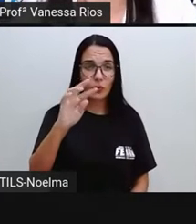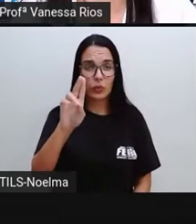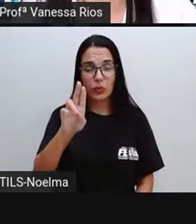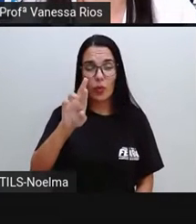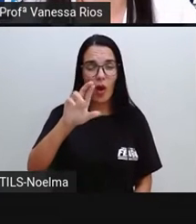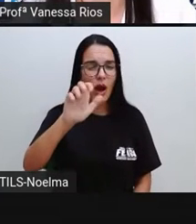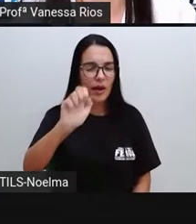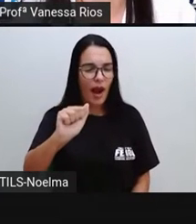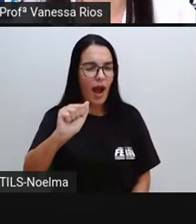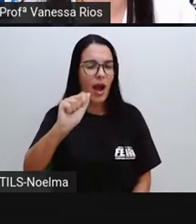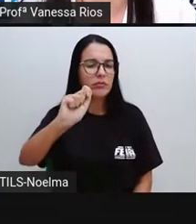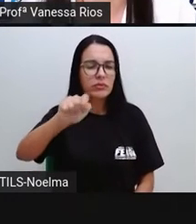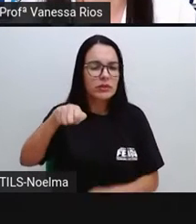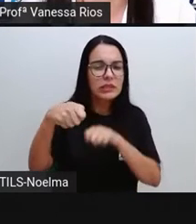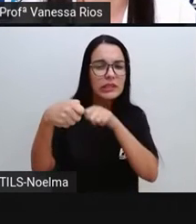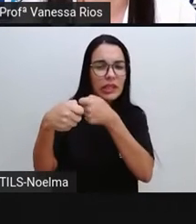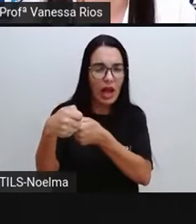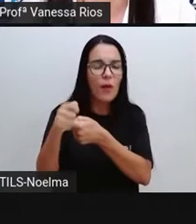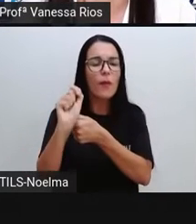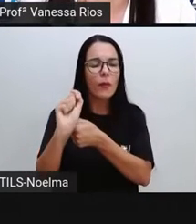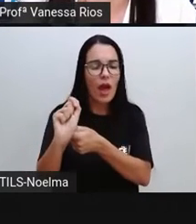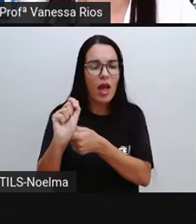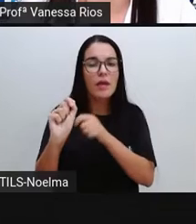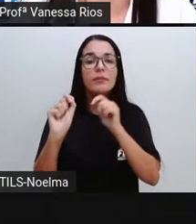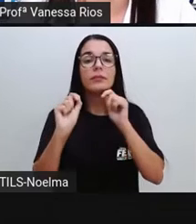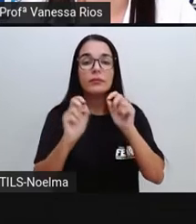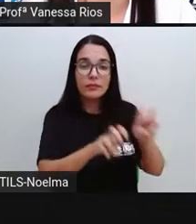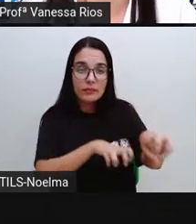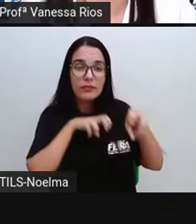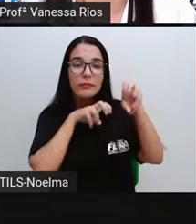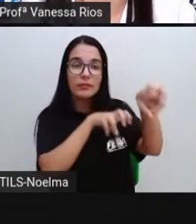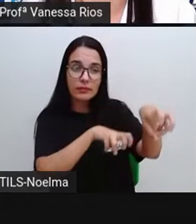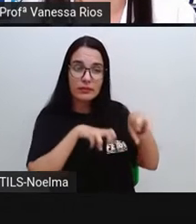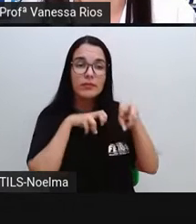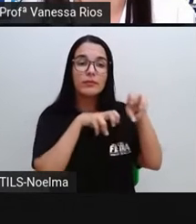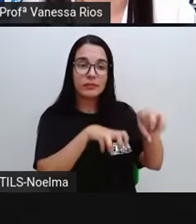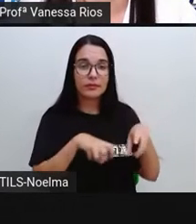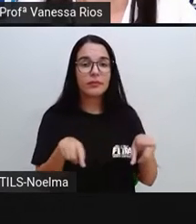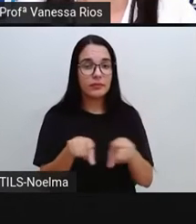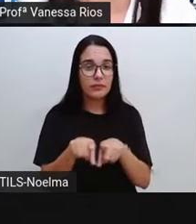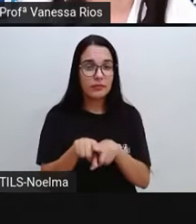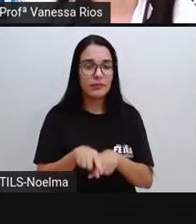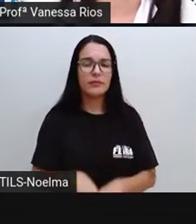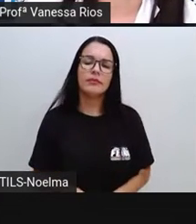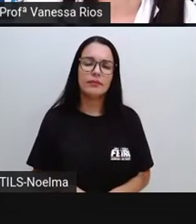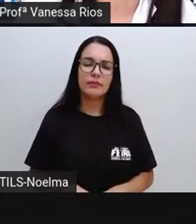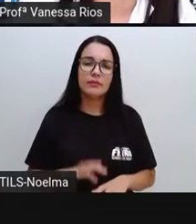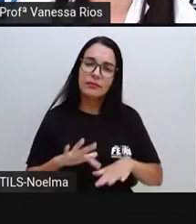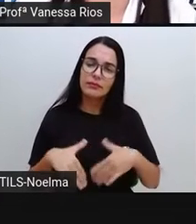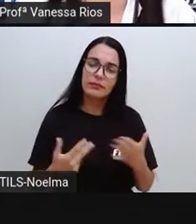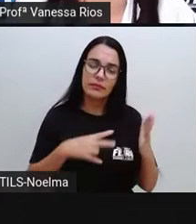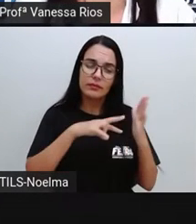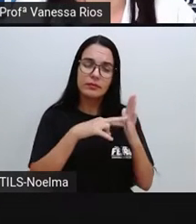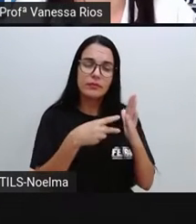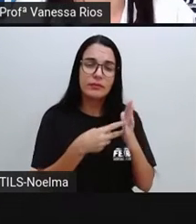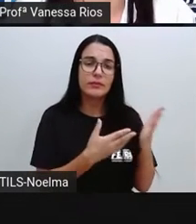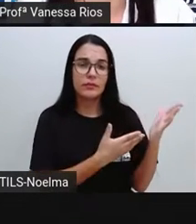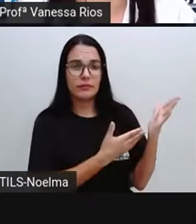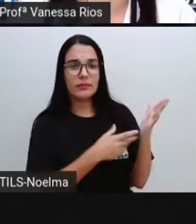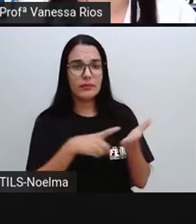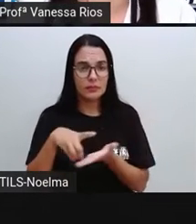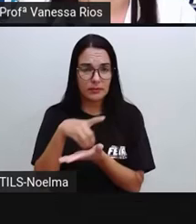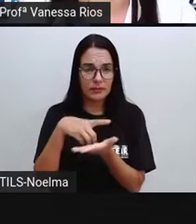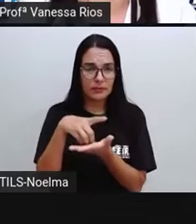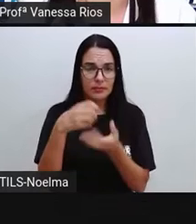a Pror começa trazendo aí a definição desta palavra, segundo o dicionário. E aí, segundo o dicionário, a agricultura